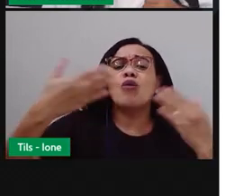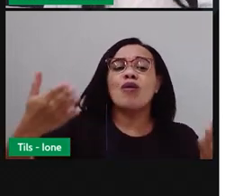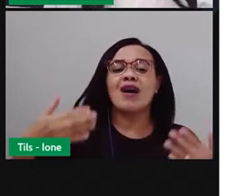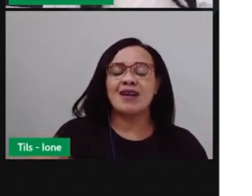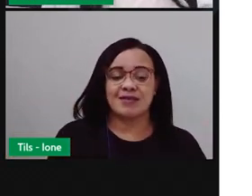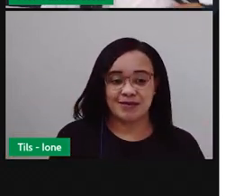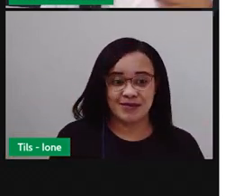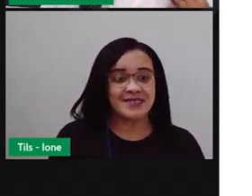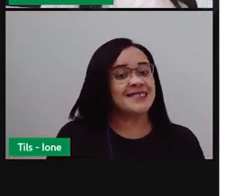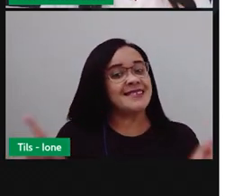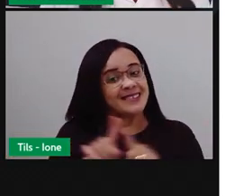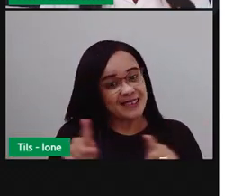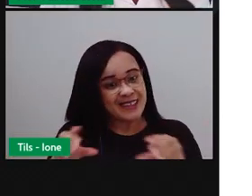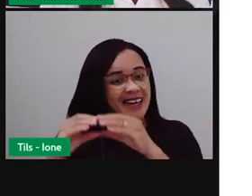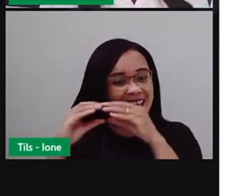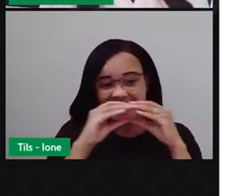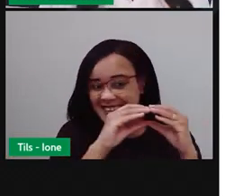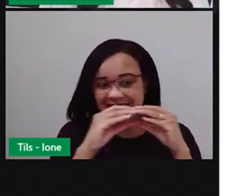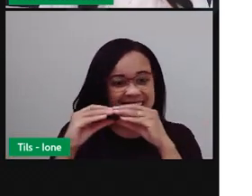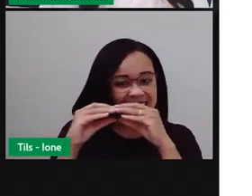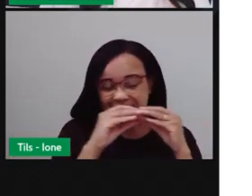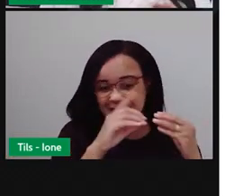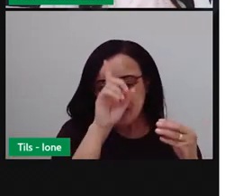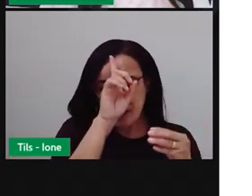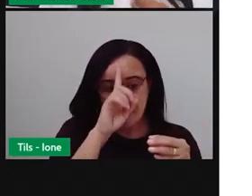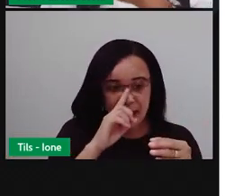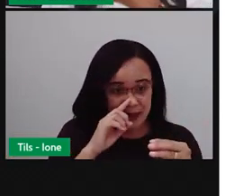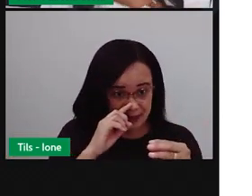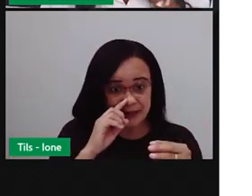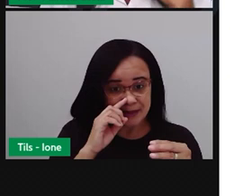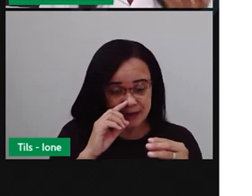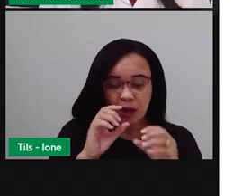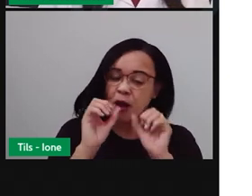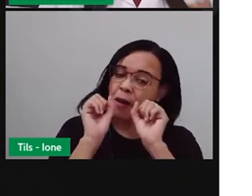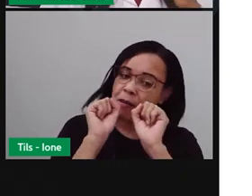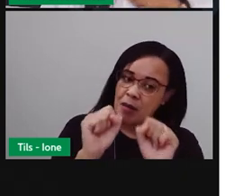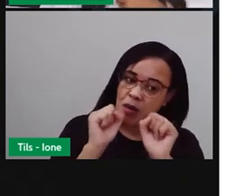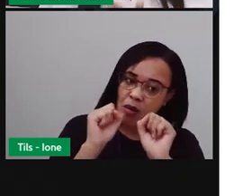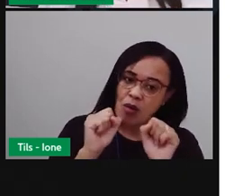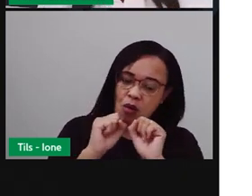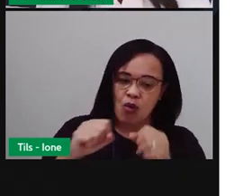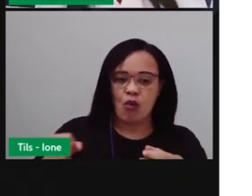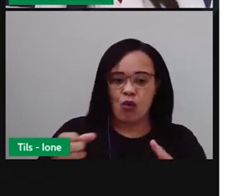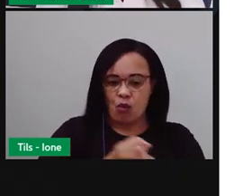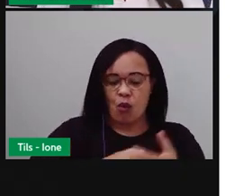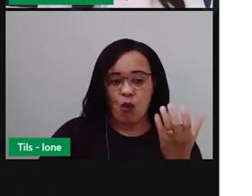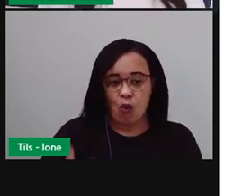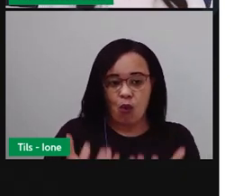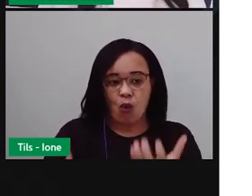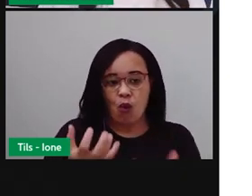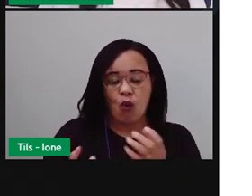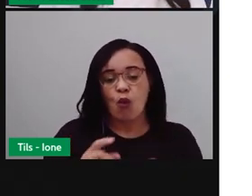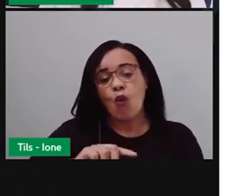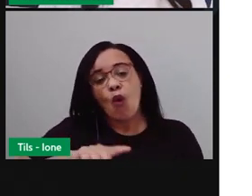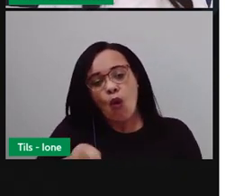tem também o milho, que pode ser servido cozido, assado.